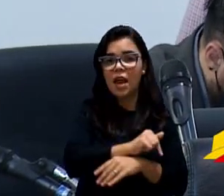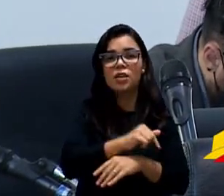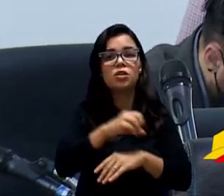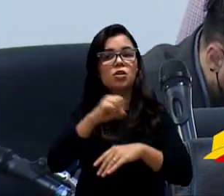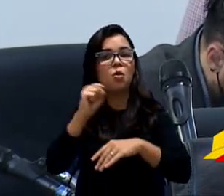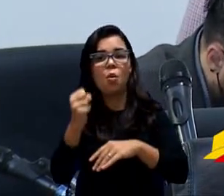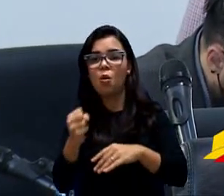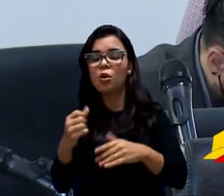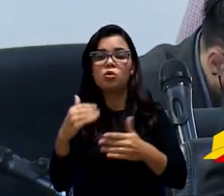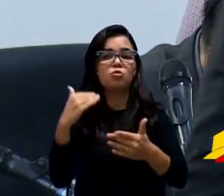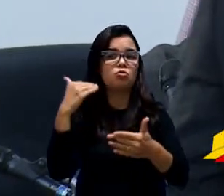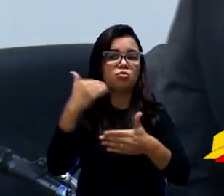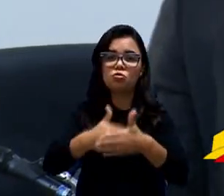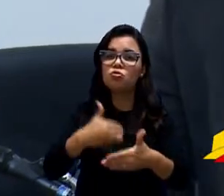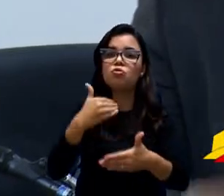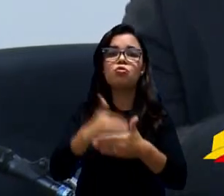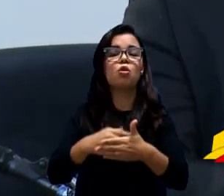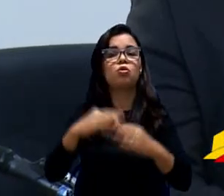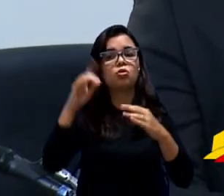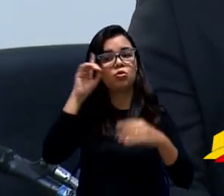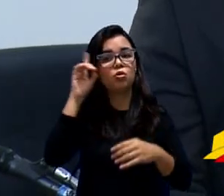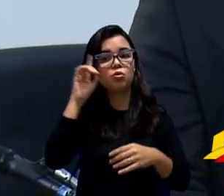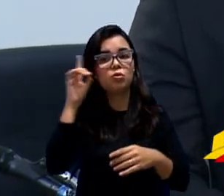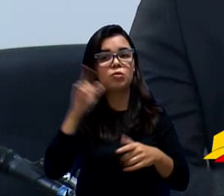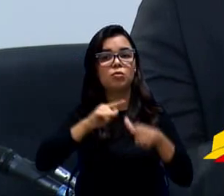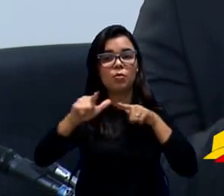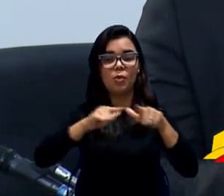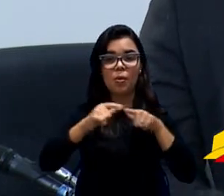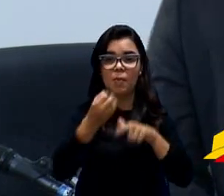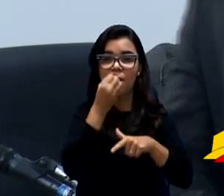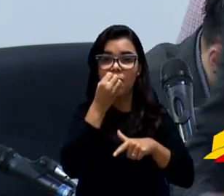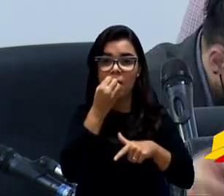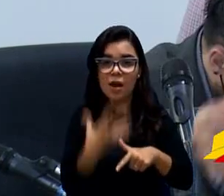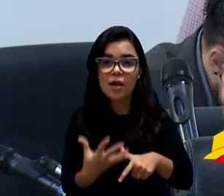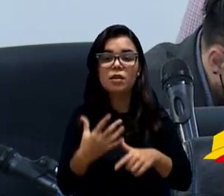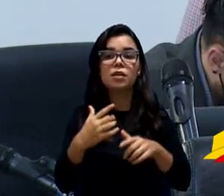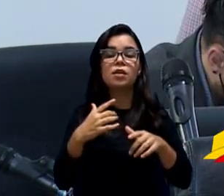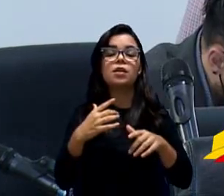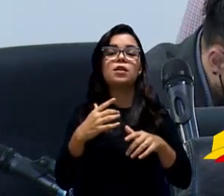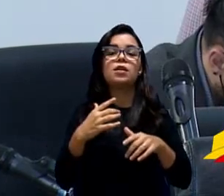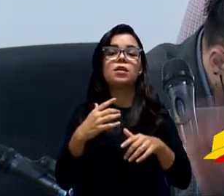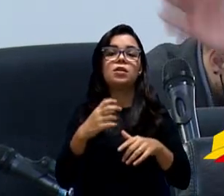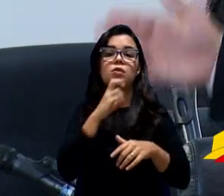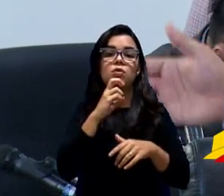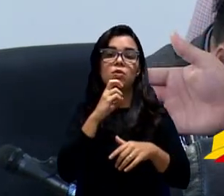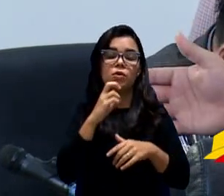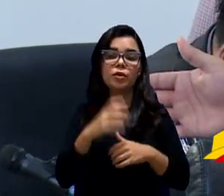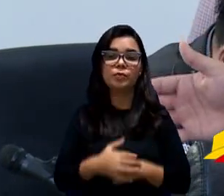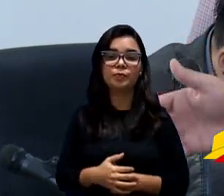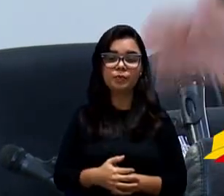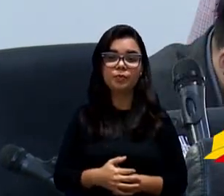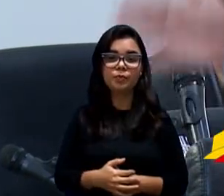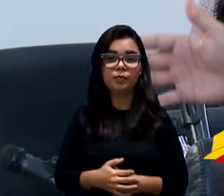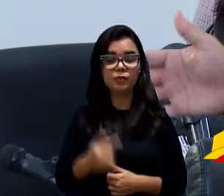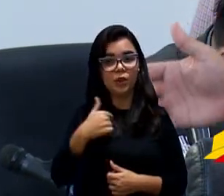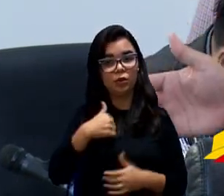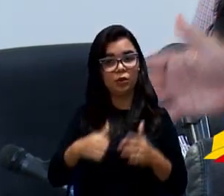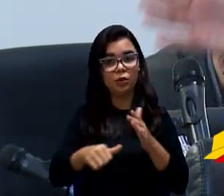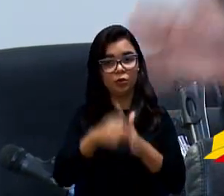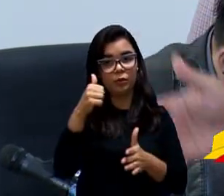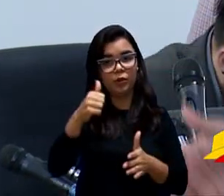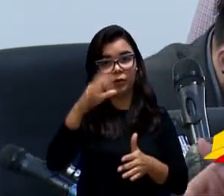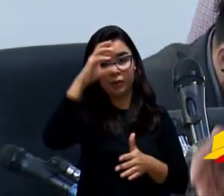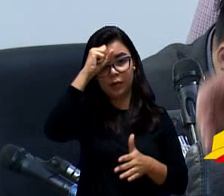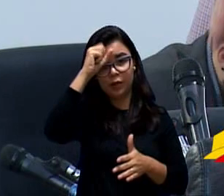a gente está aqui, todos os dias, trabalhando pelo bem de Sorocaba. E eu estou aprendendo agora na minha primeira legislatura, junto com o senhor, como é que faz esse